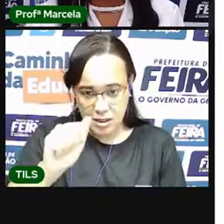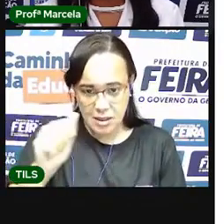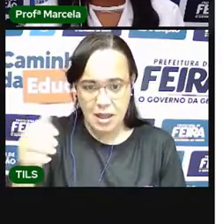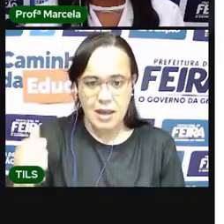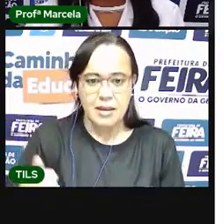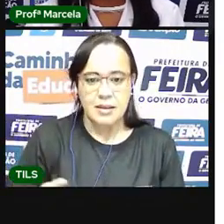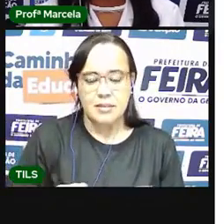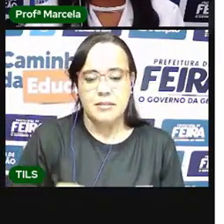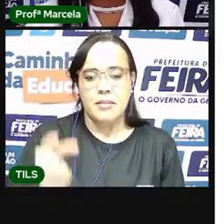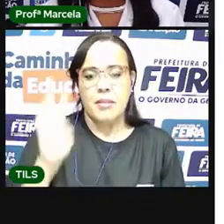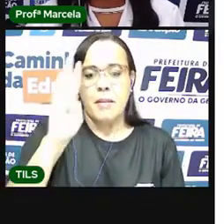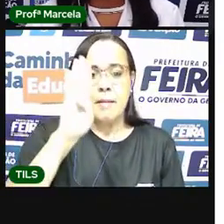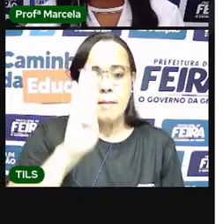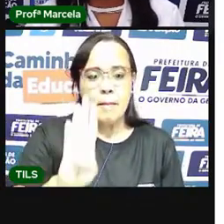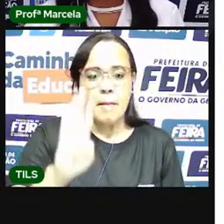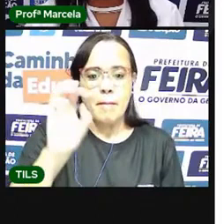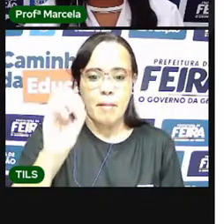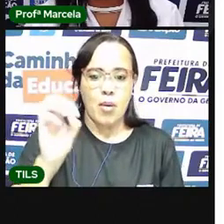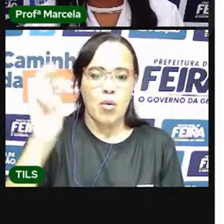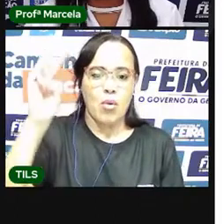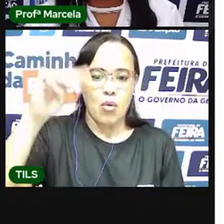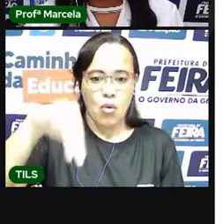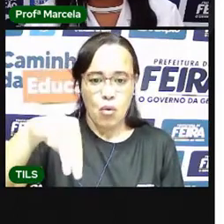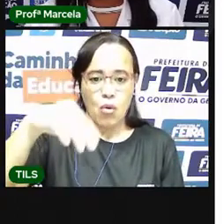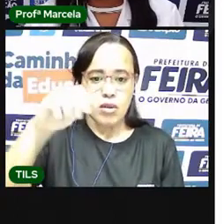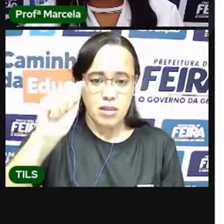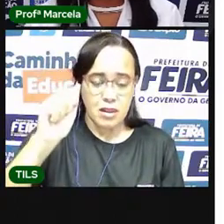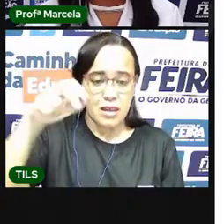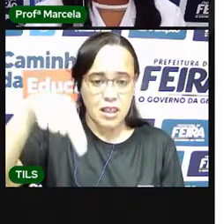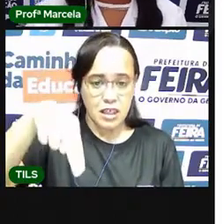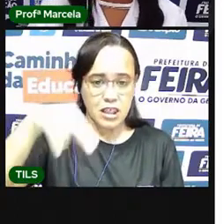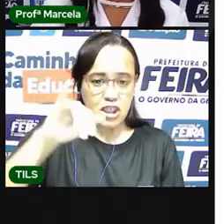Bomani. Jana.